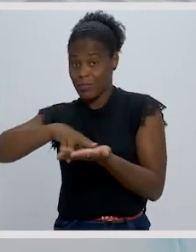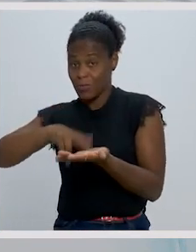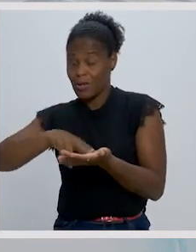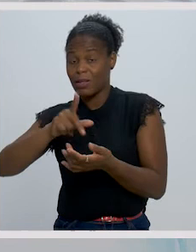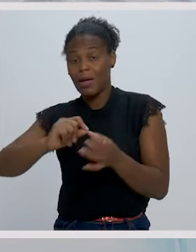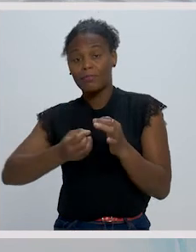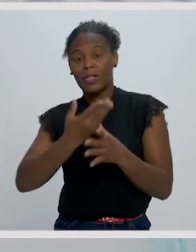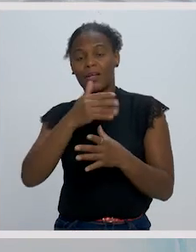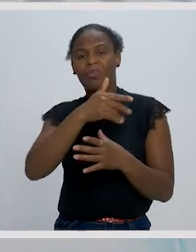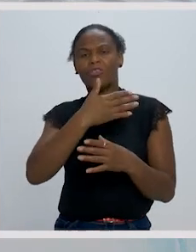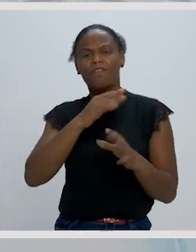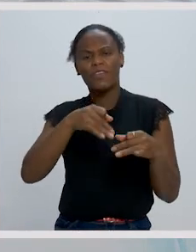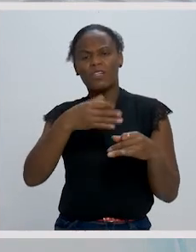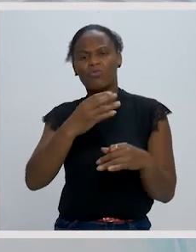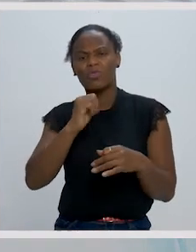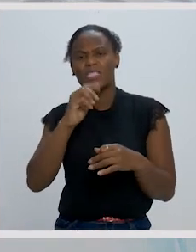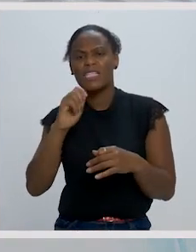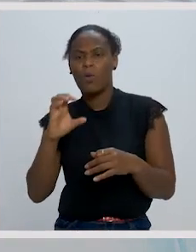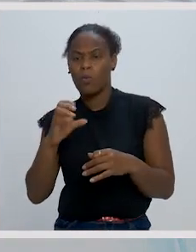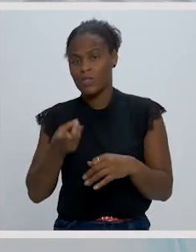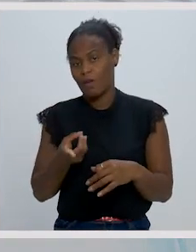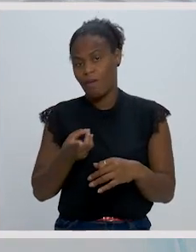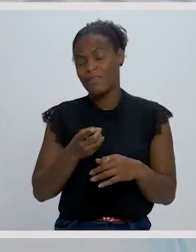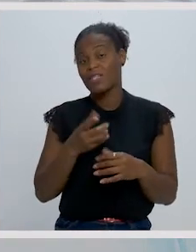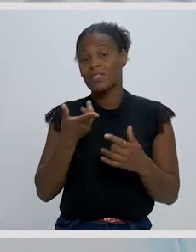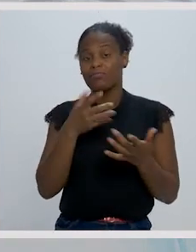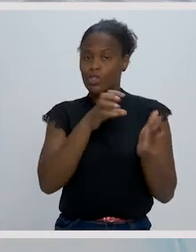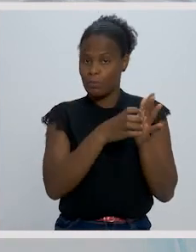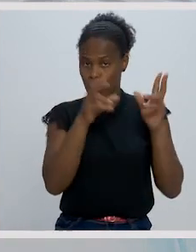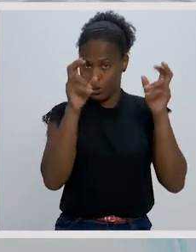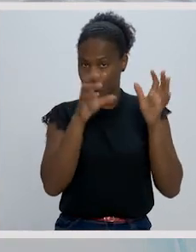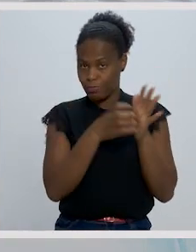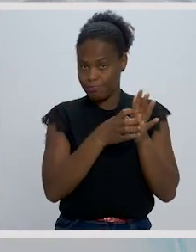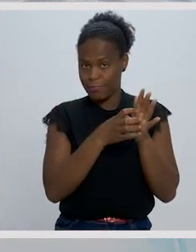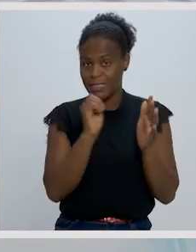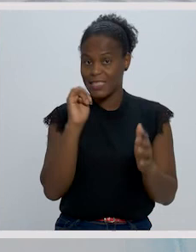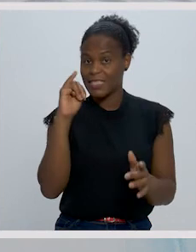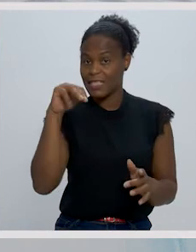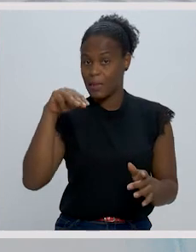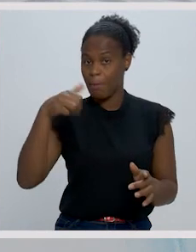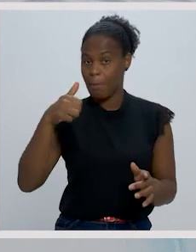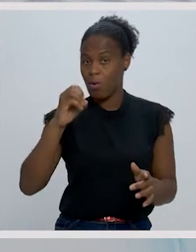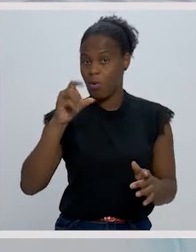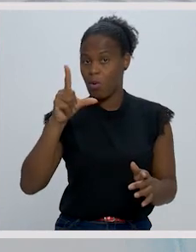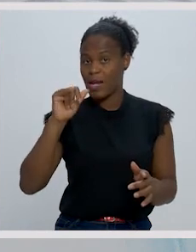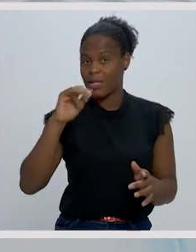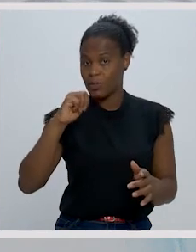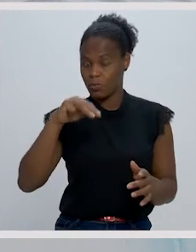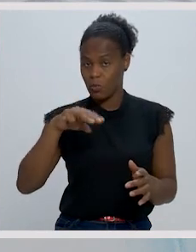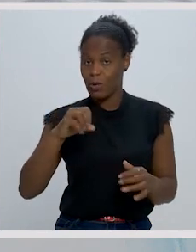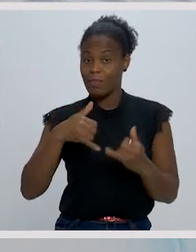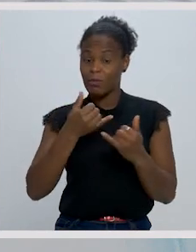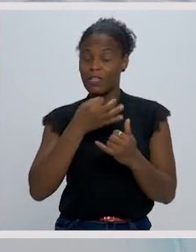nos finais do século XIX o simbolismo. Depois de vermos as características de vermos